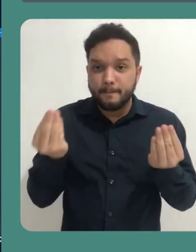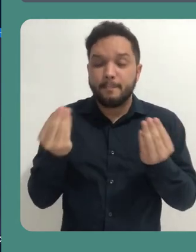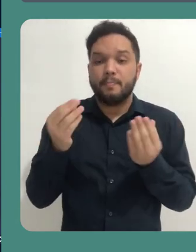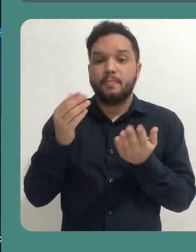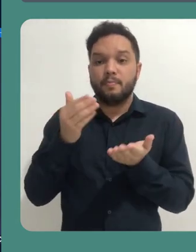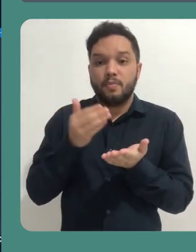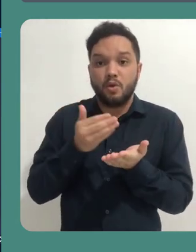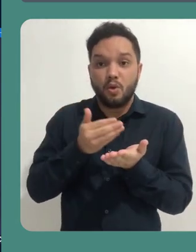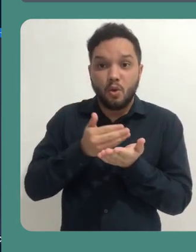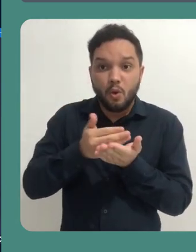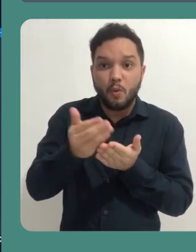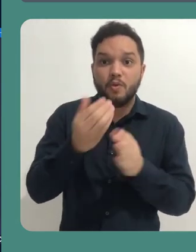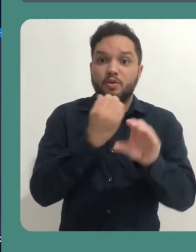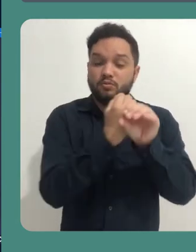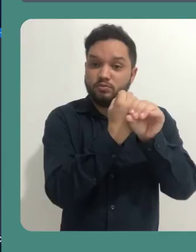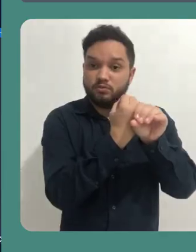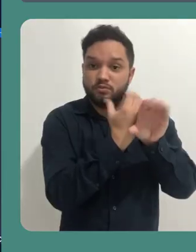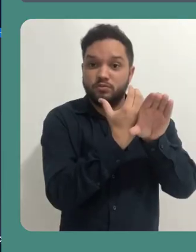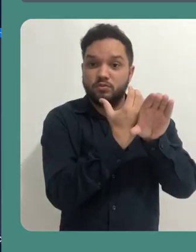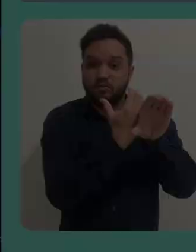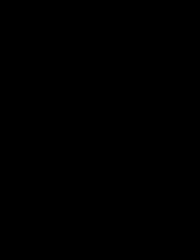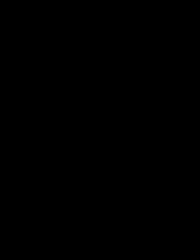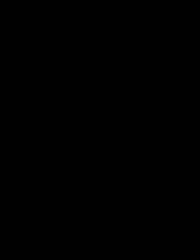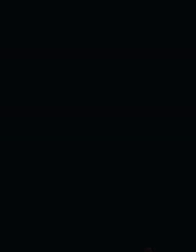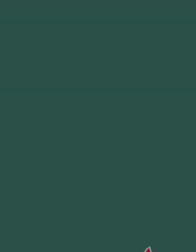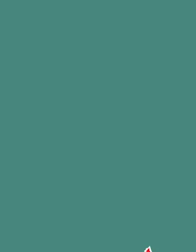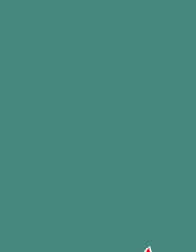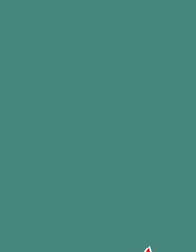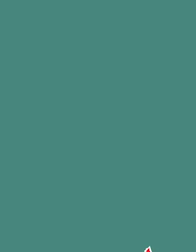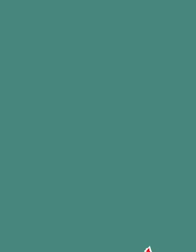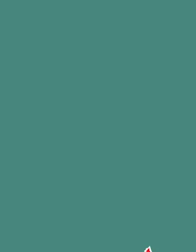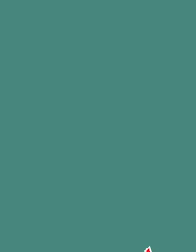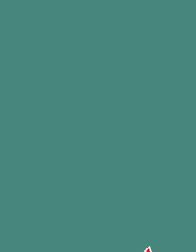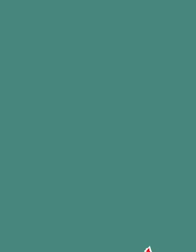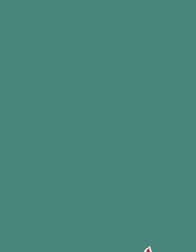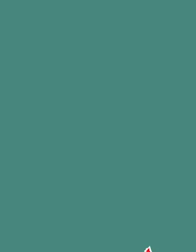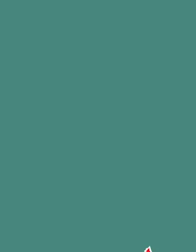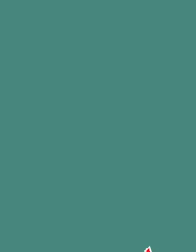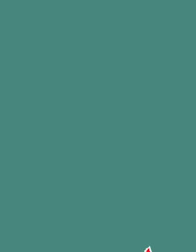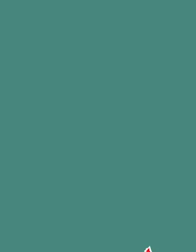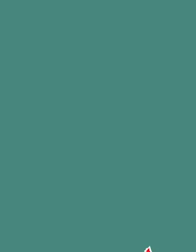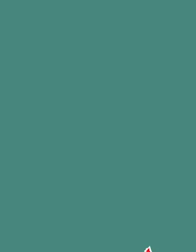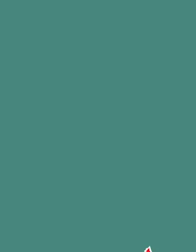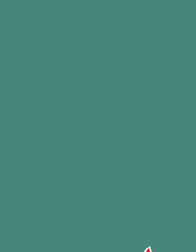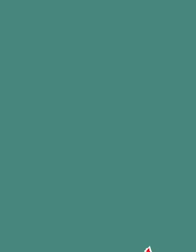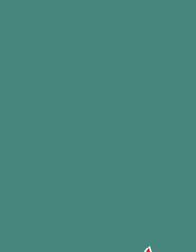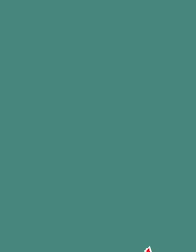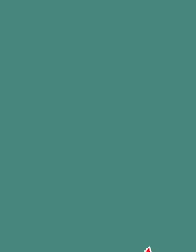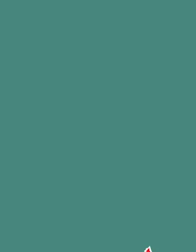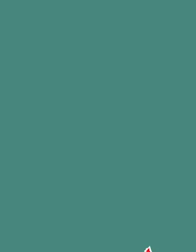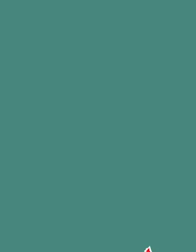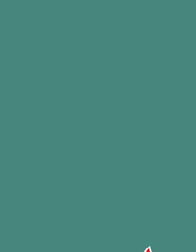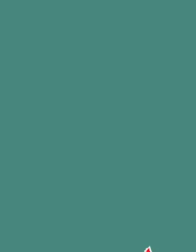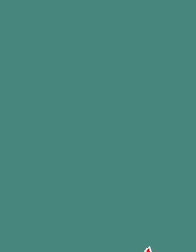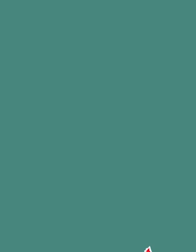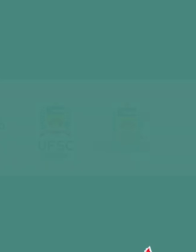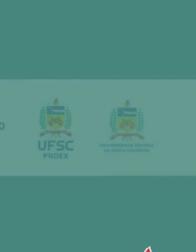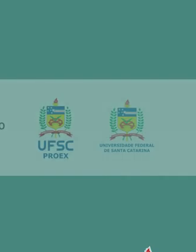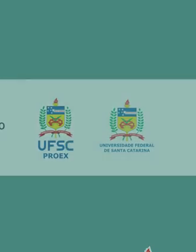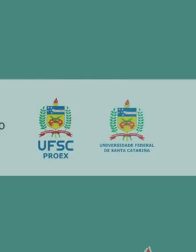faz por meio deste ícone e também... Música Música Música